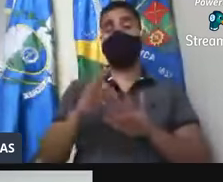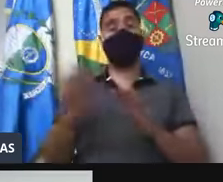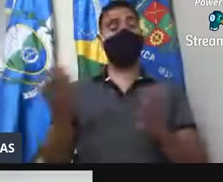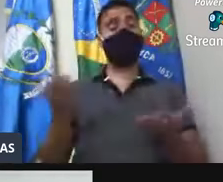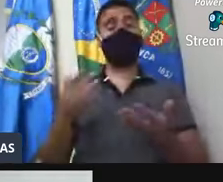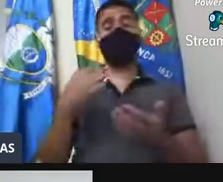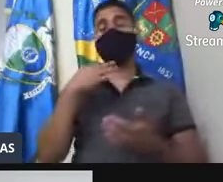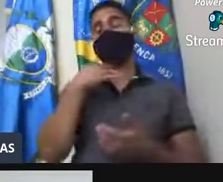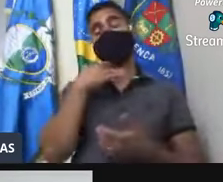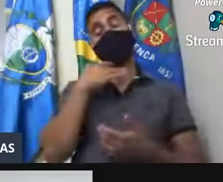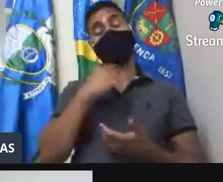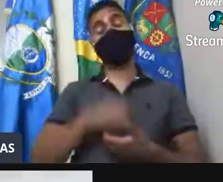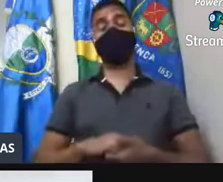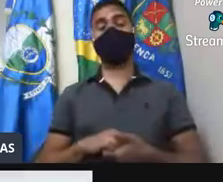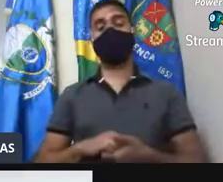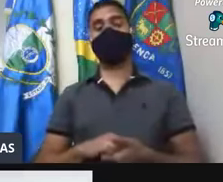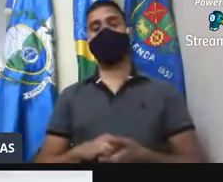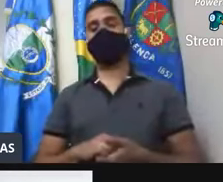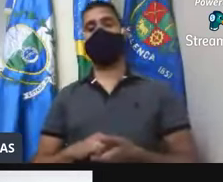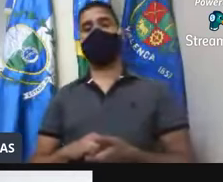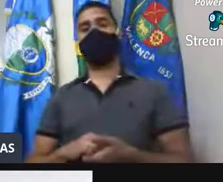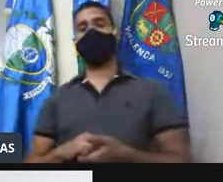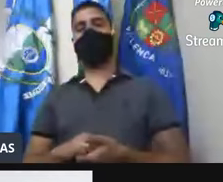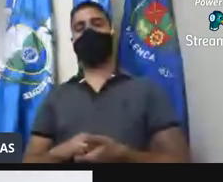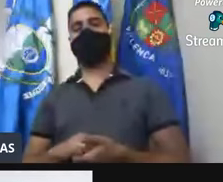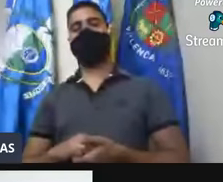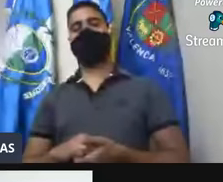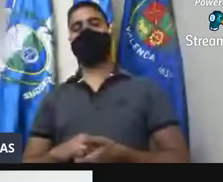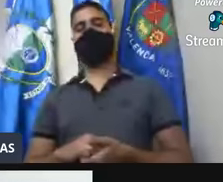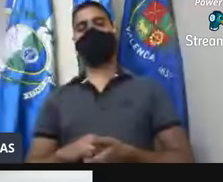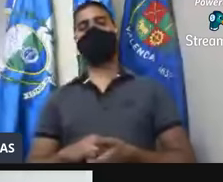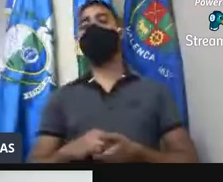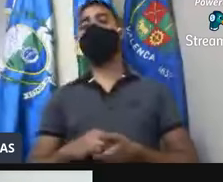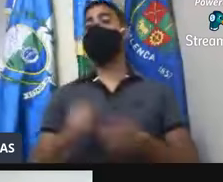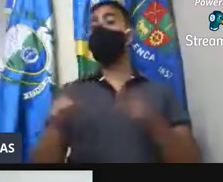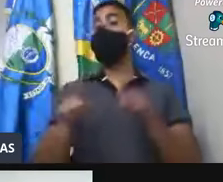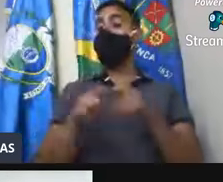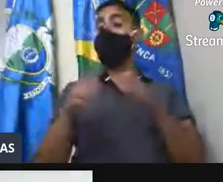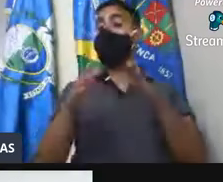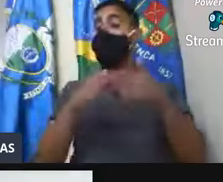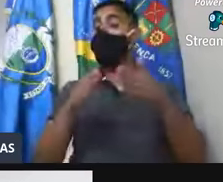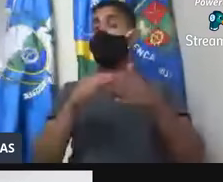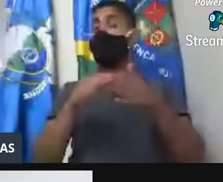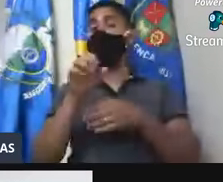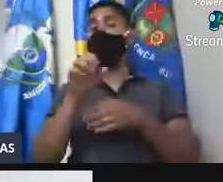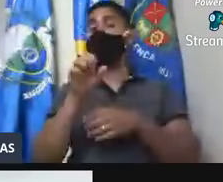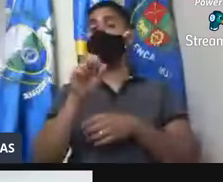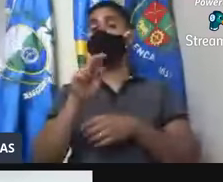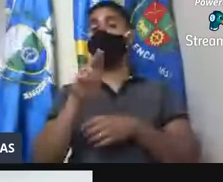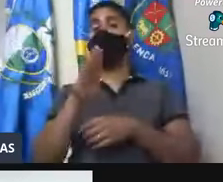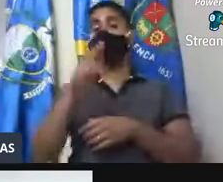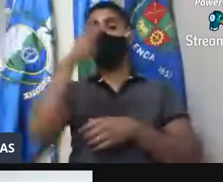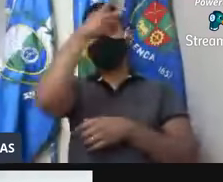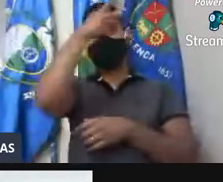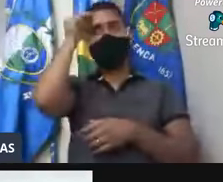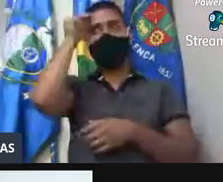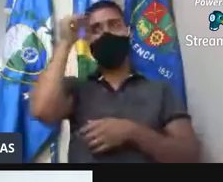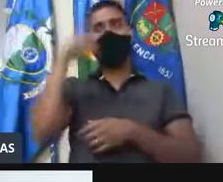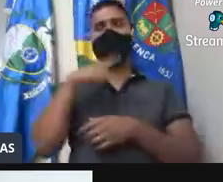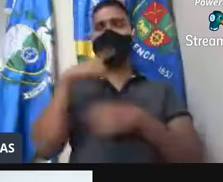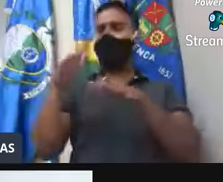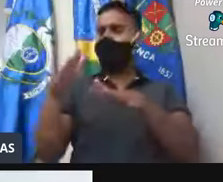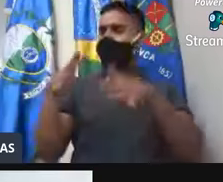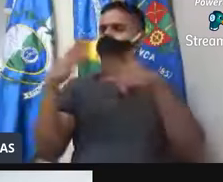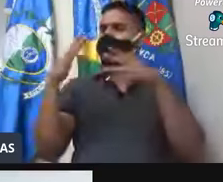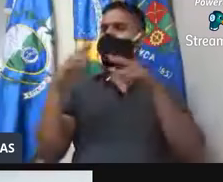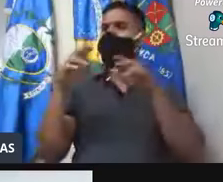Bom, e por último, a gente pede aí, subprefeito conservatório, Vitória do Menor Pouto, para dar essa atenção aí ao bairro da Santa